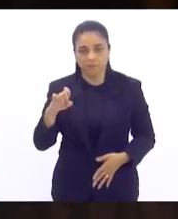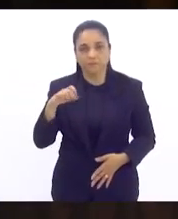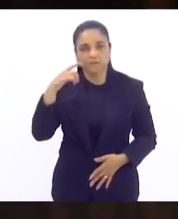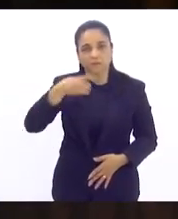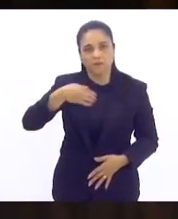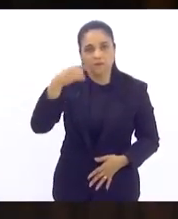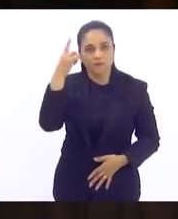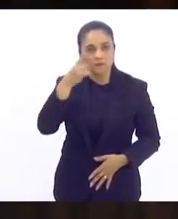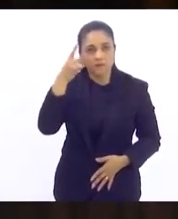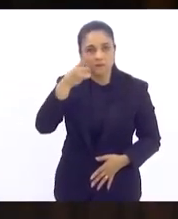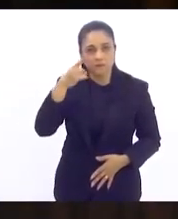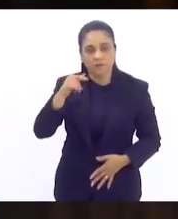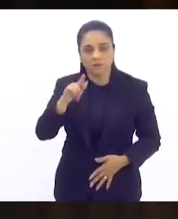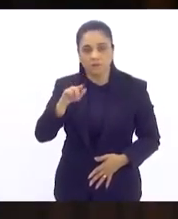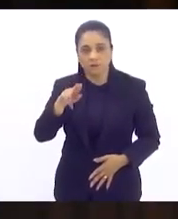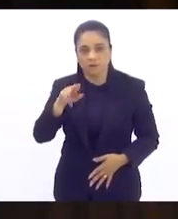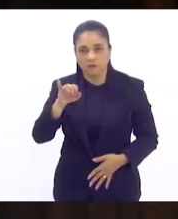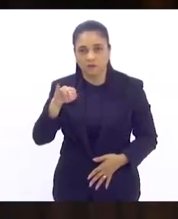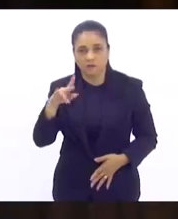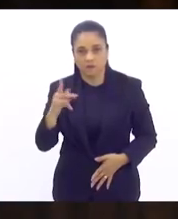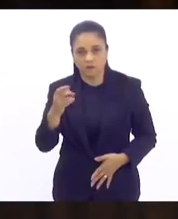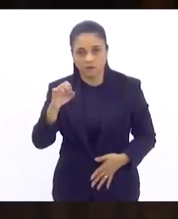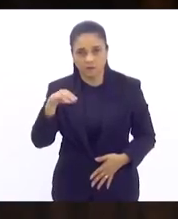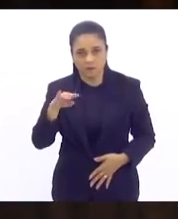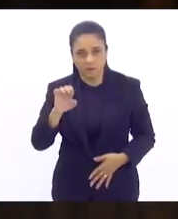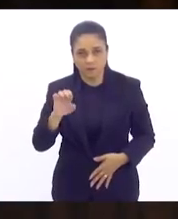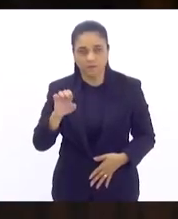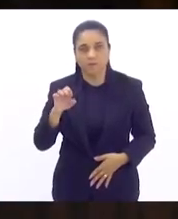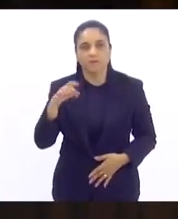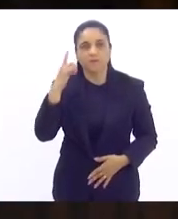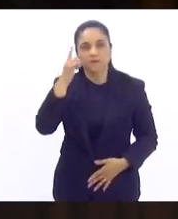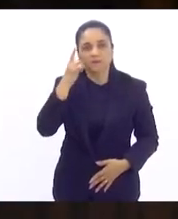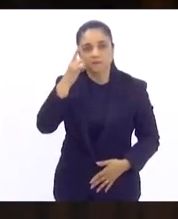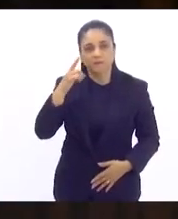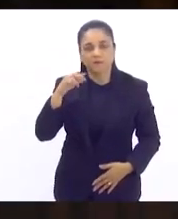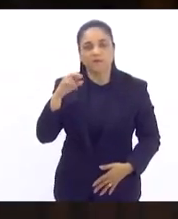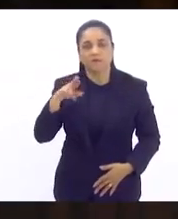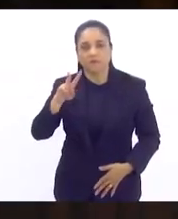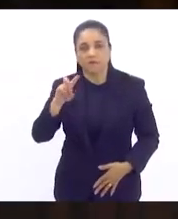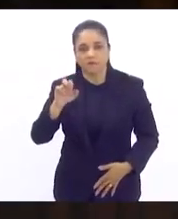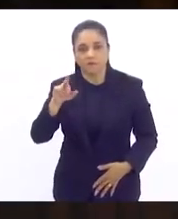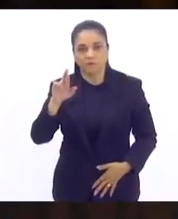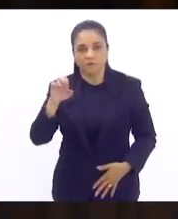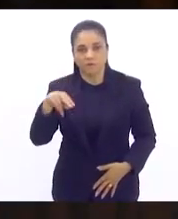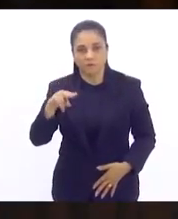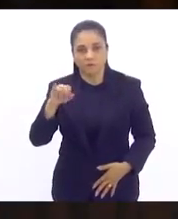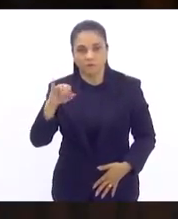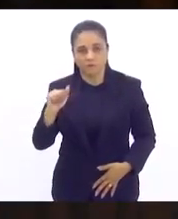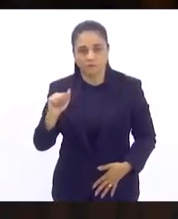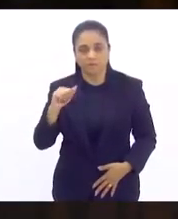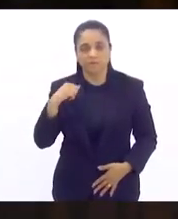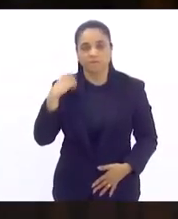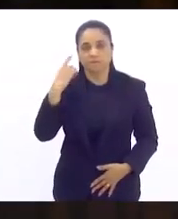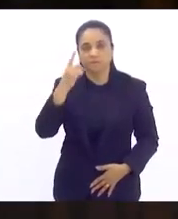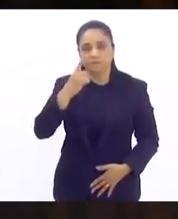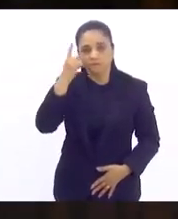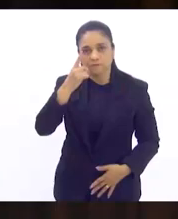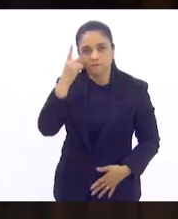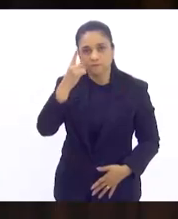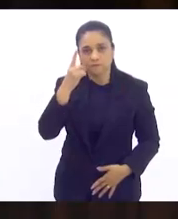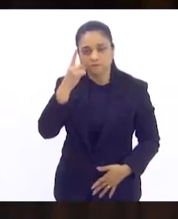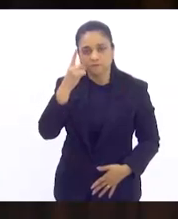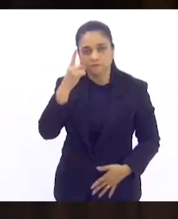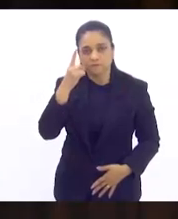deputado Guilherme Della Arorio, deputada Verônica Lima, deputada